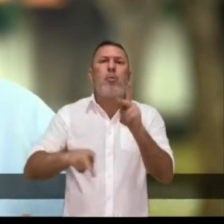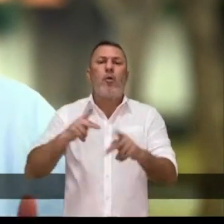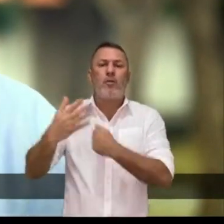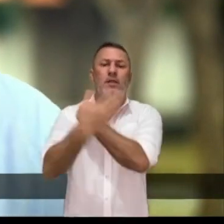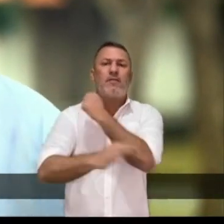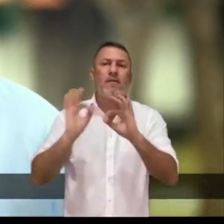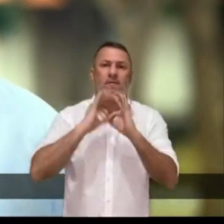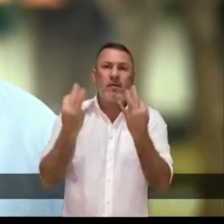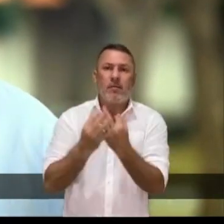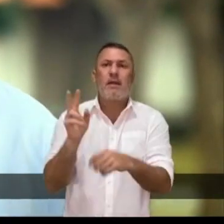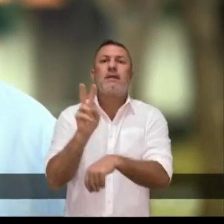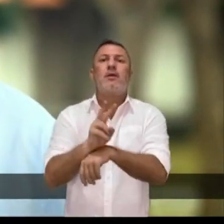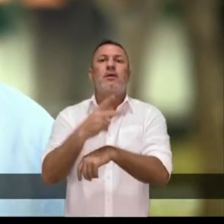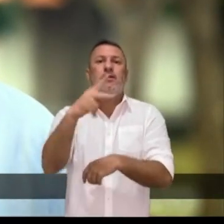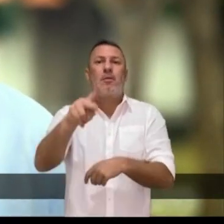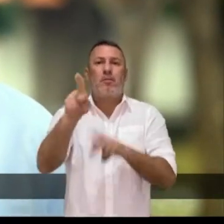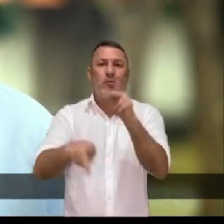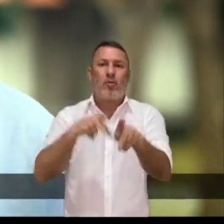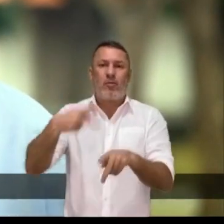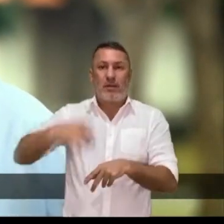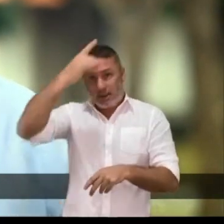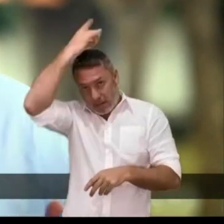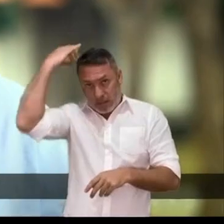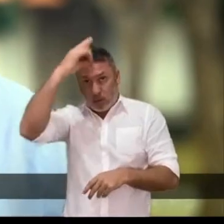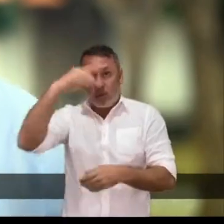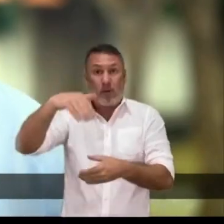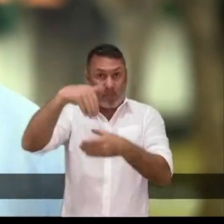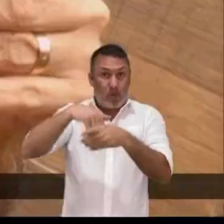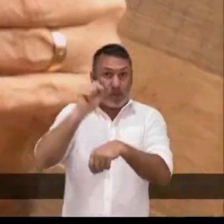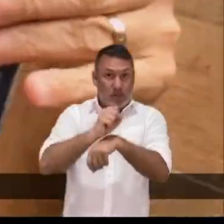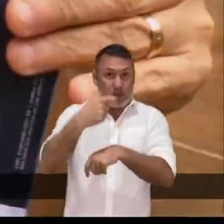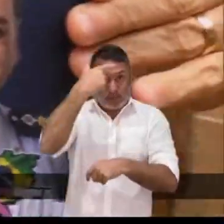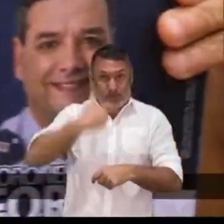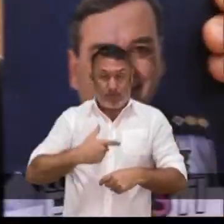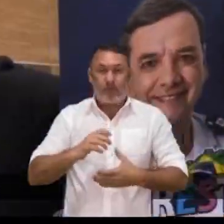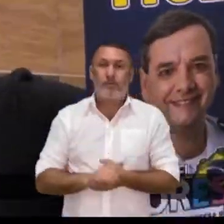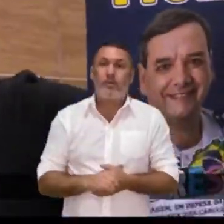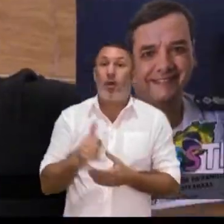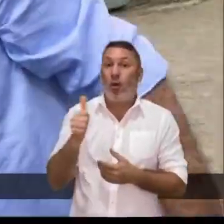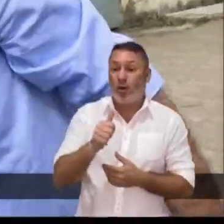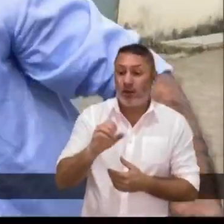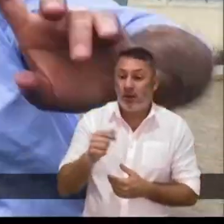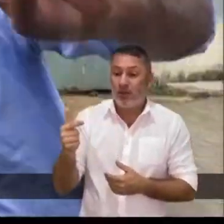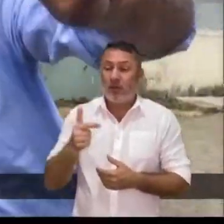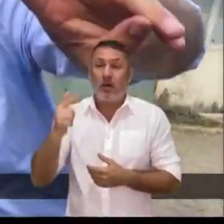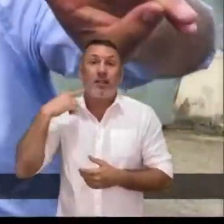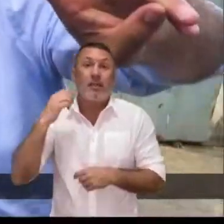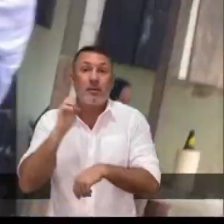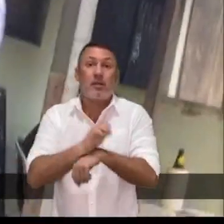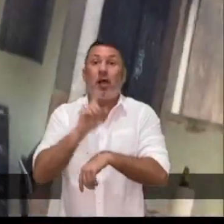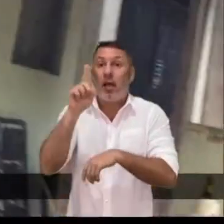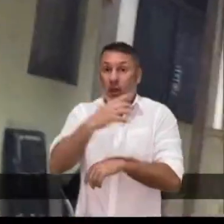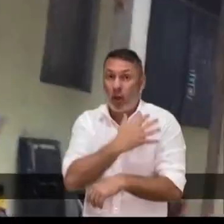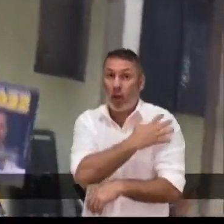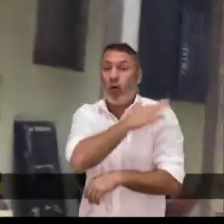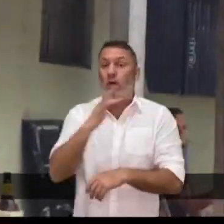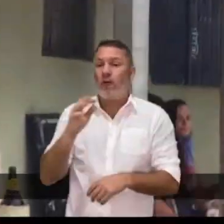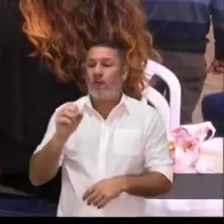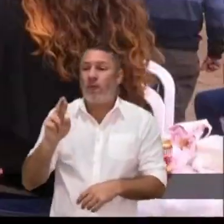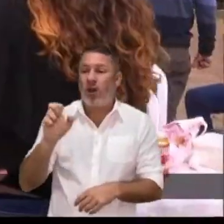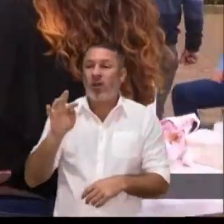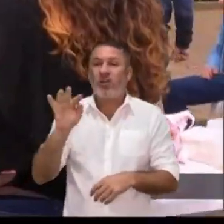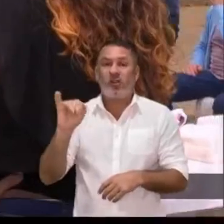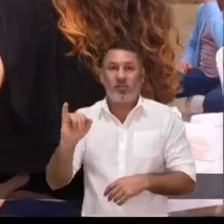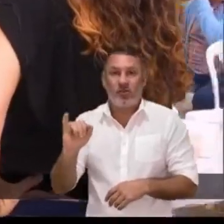do povo, em defesa da família e segurança de vocês, capixabas. Conto com o seu voto. 11022, para deputado estadual, é